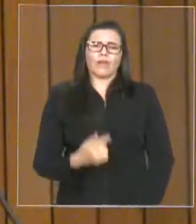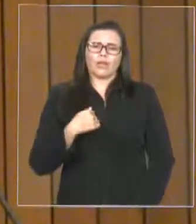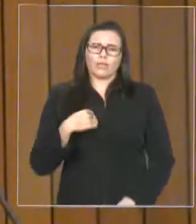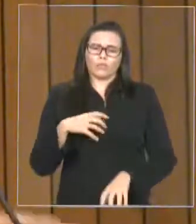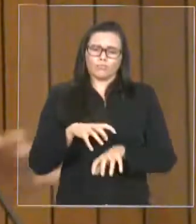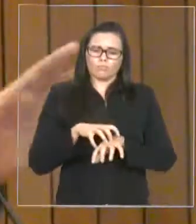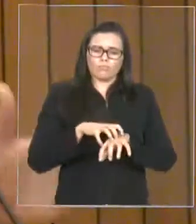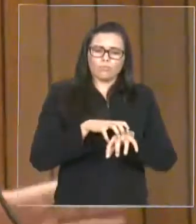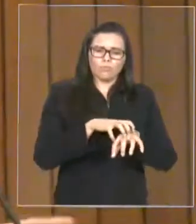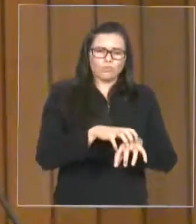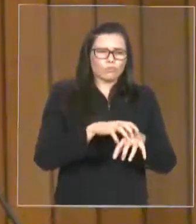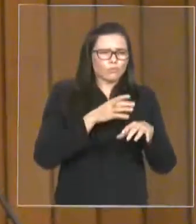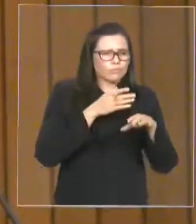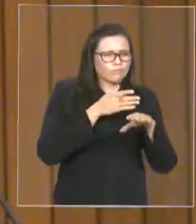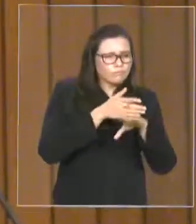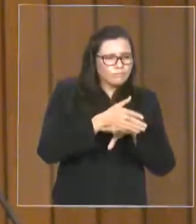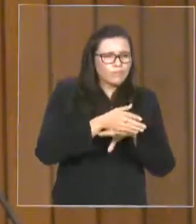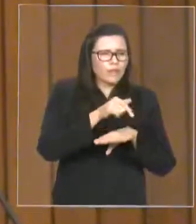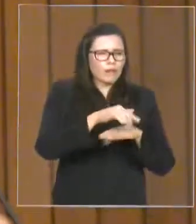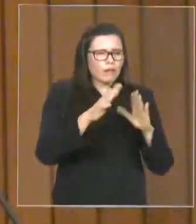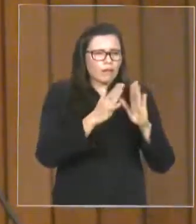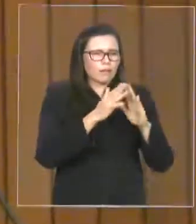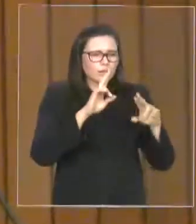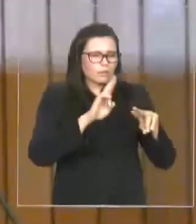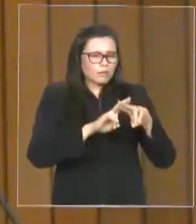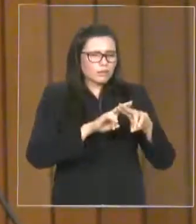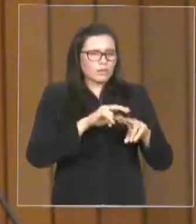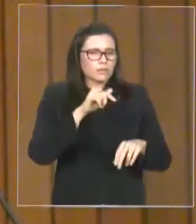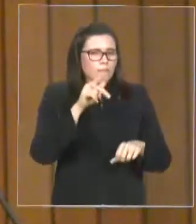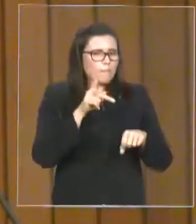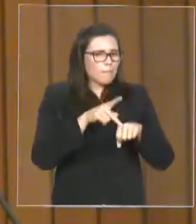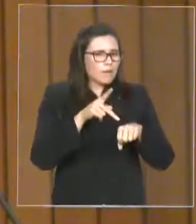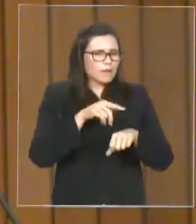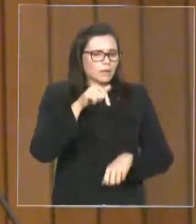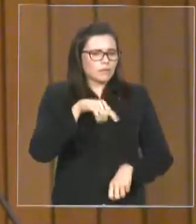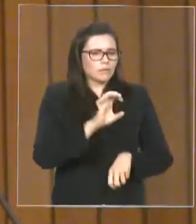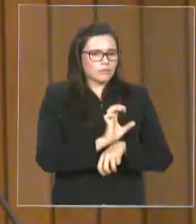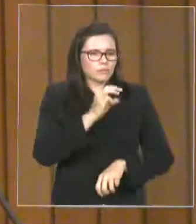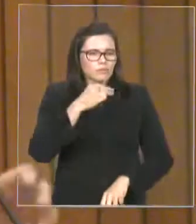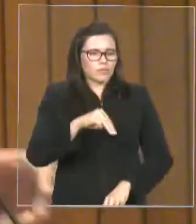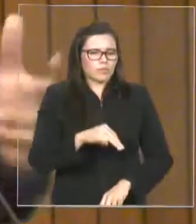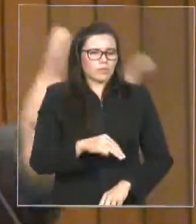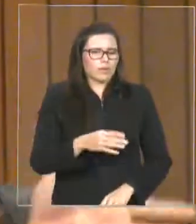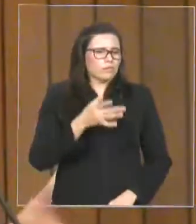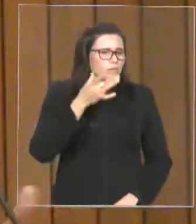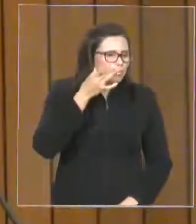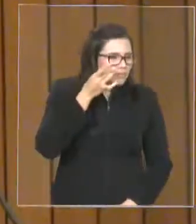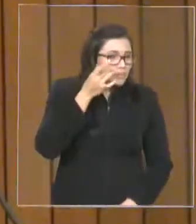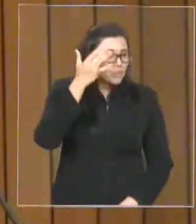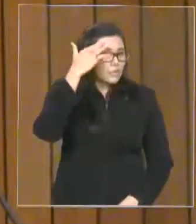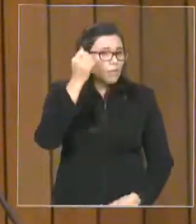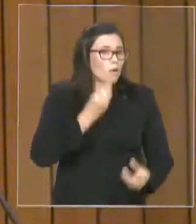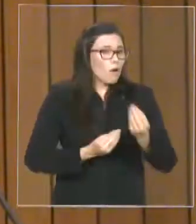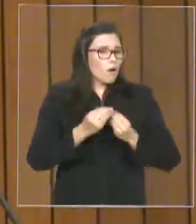E, graças a Deus, as coisas não se evoluíram.